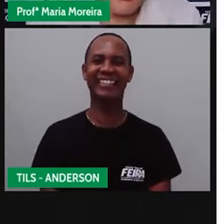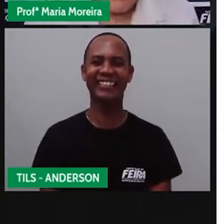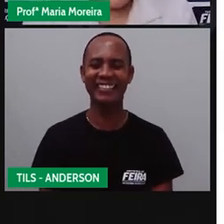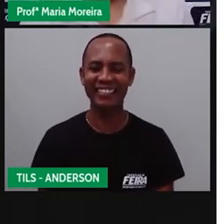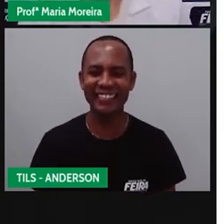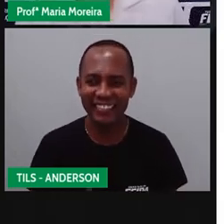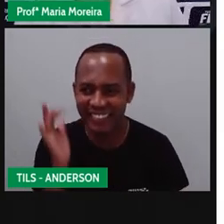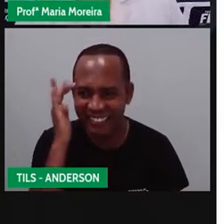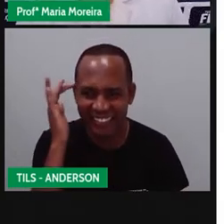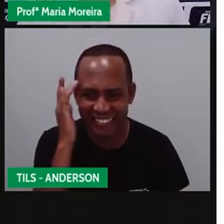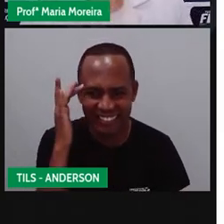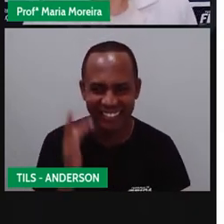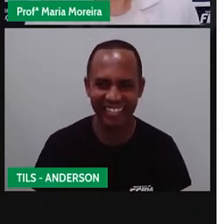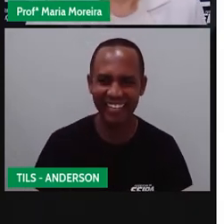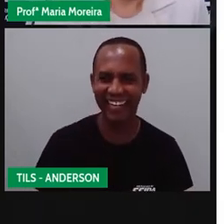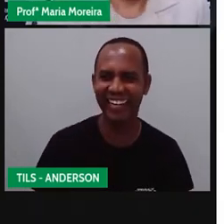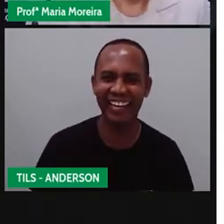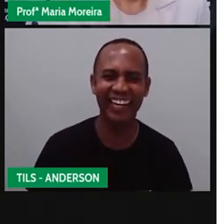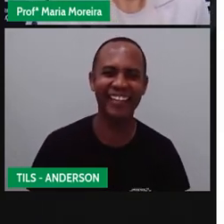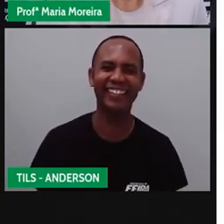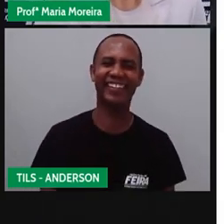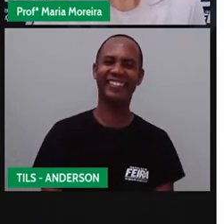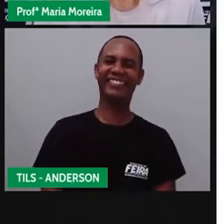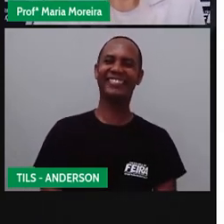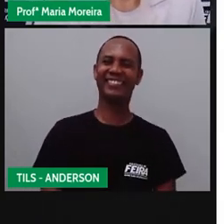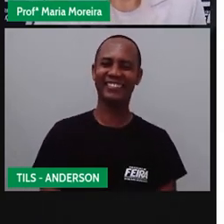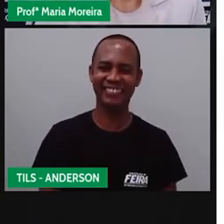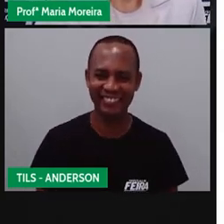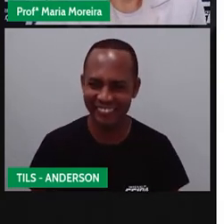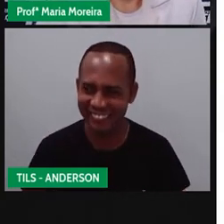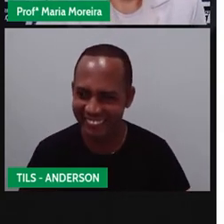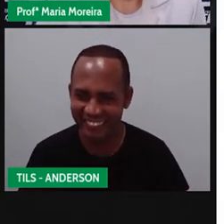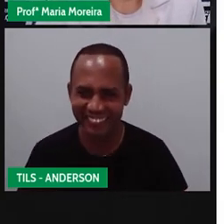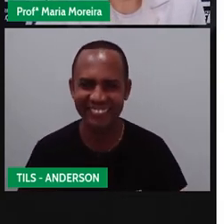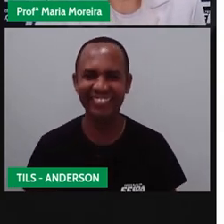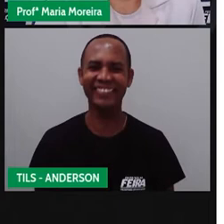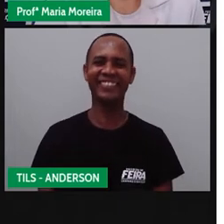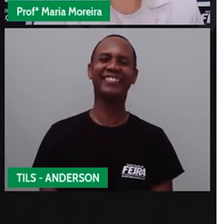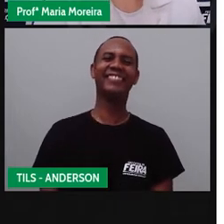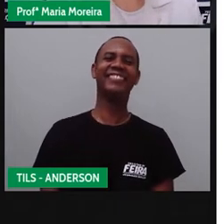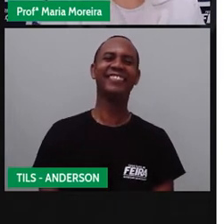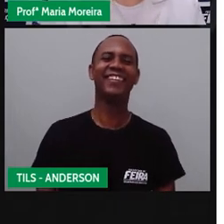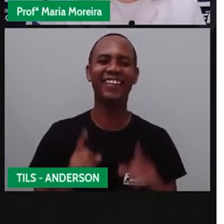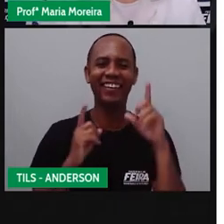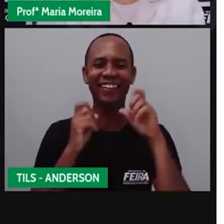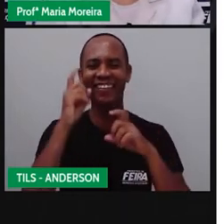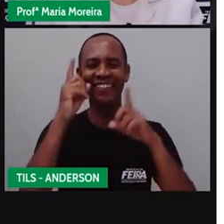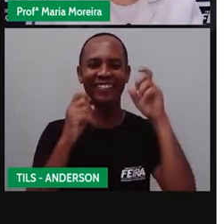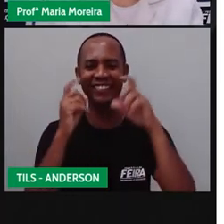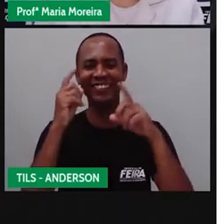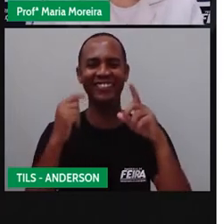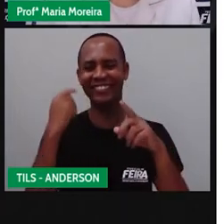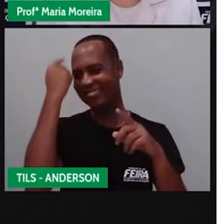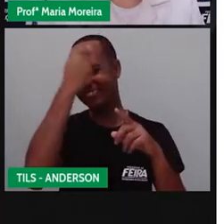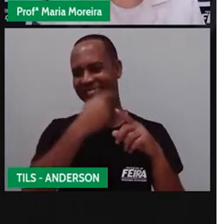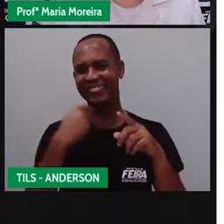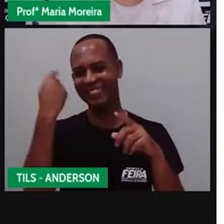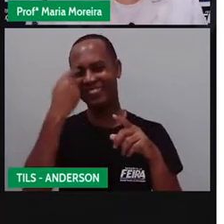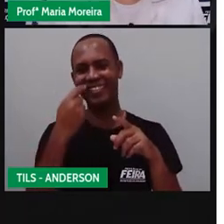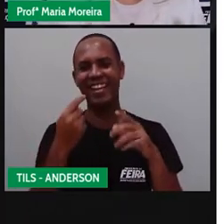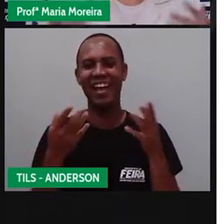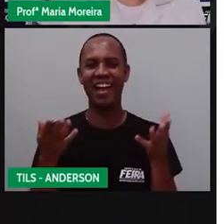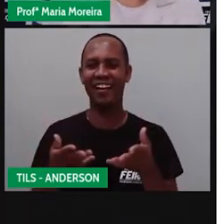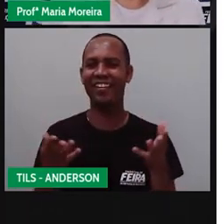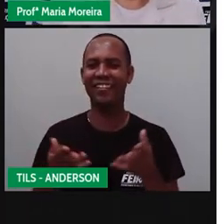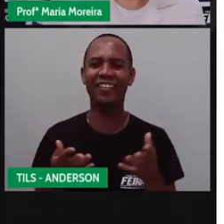Maturidade, vimos por aqui, inclusive, né? Vamos lá. As expressões faciais, como fizemos aqui agora,